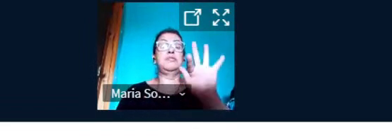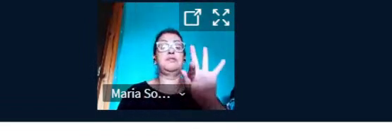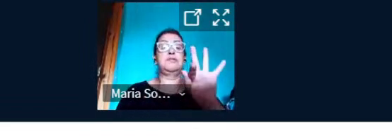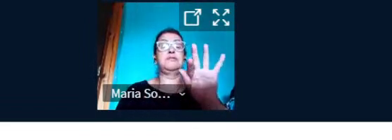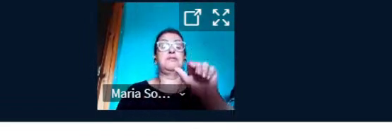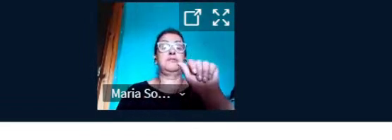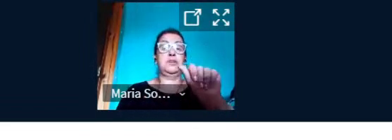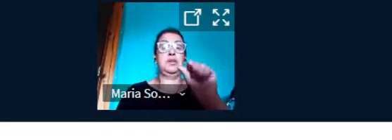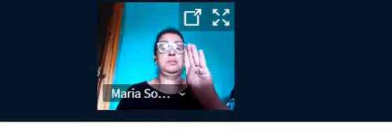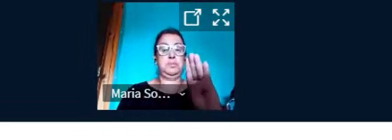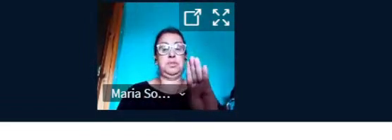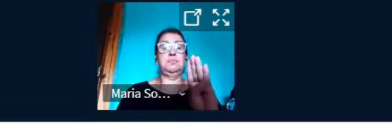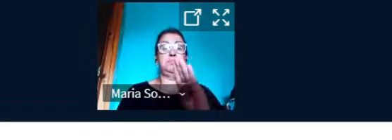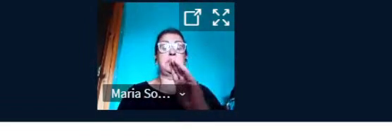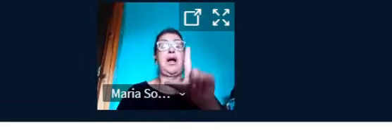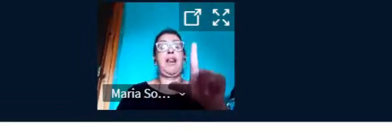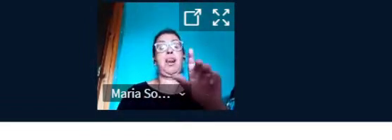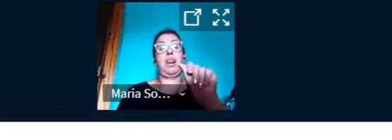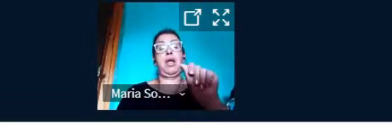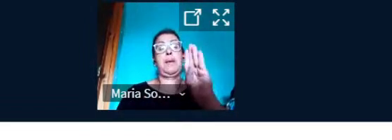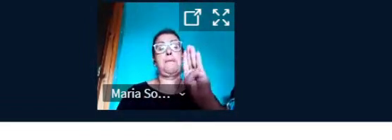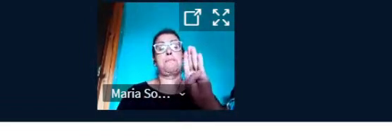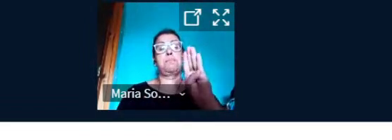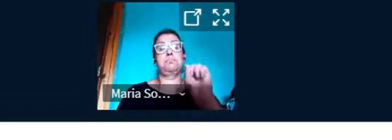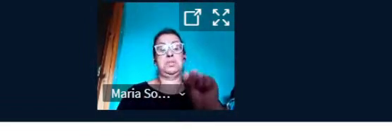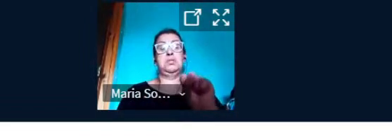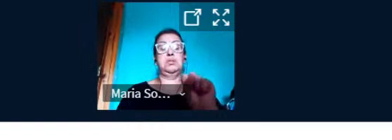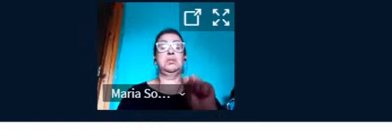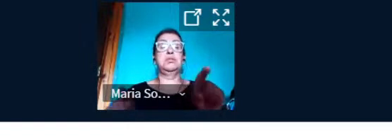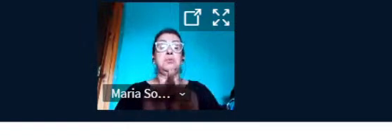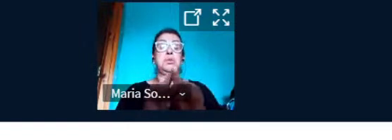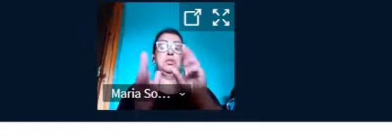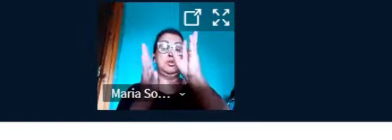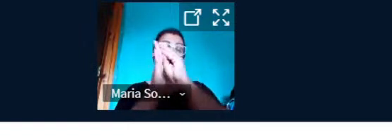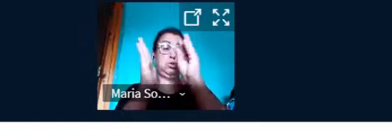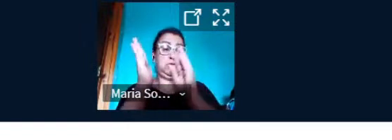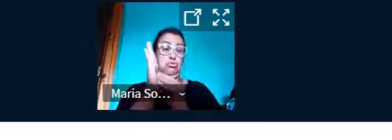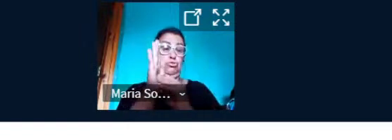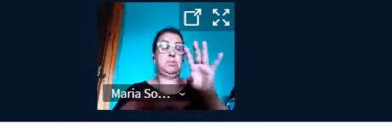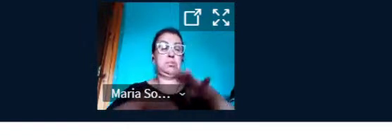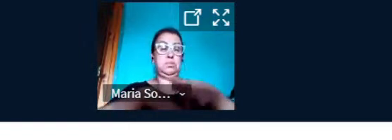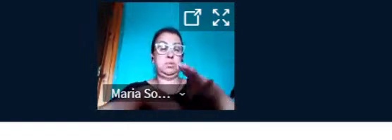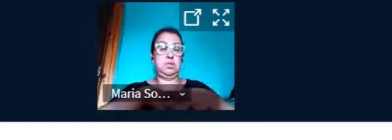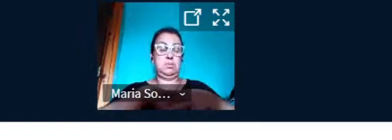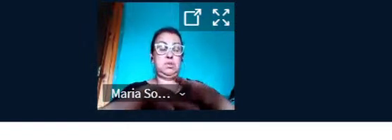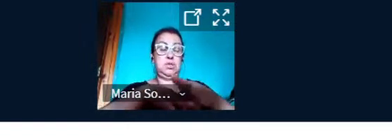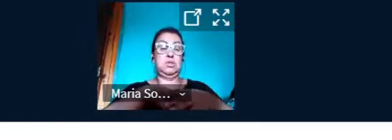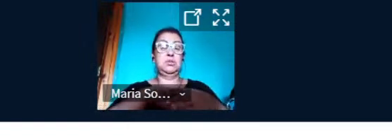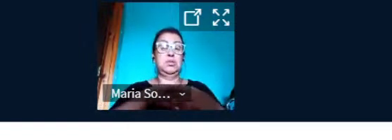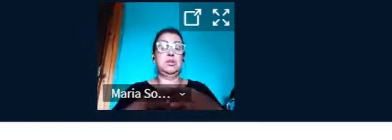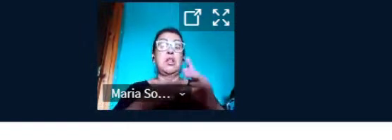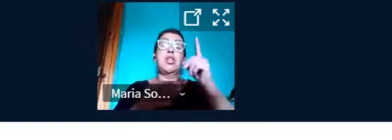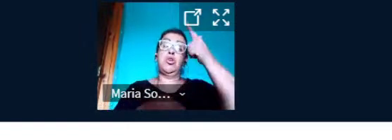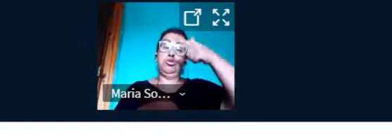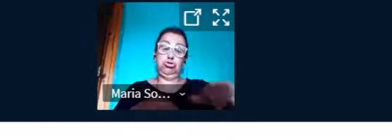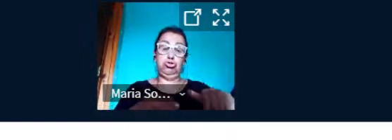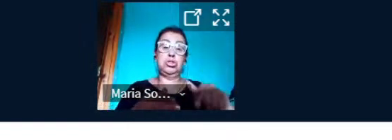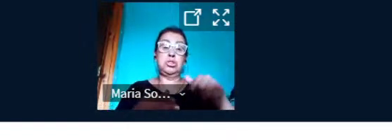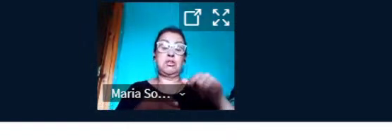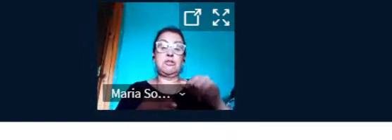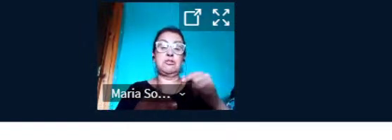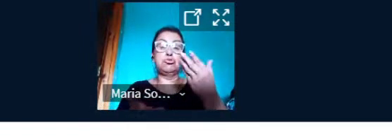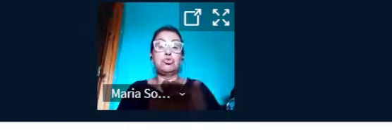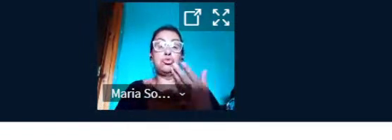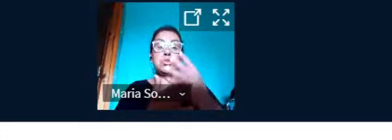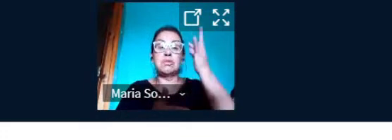conteúdo sobre a temática. Na continuidade, vamos estudar as técnicas e programas disponíveis de modelagem 3D para elaborar material para um curso.